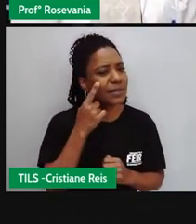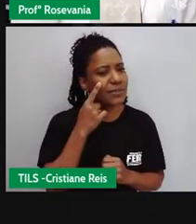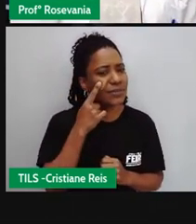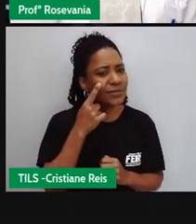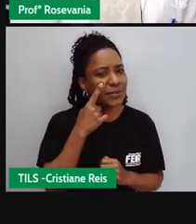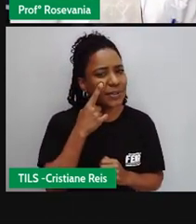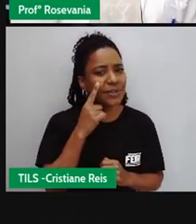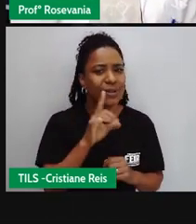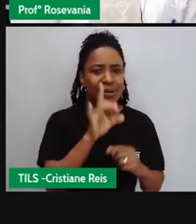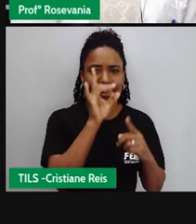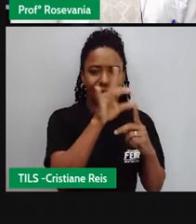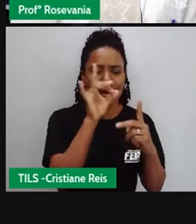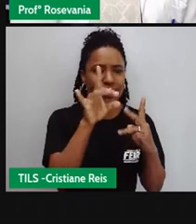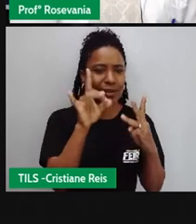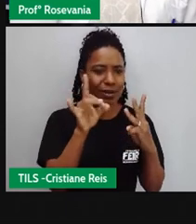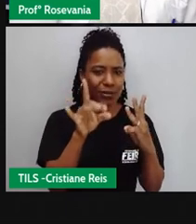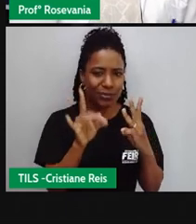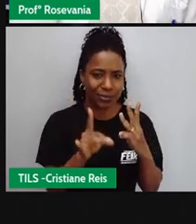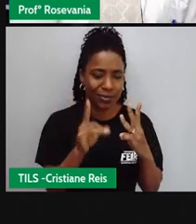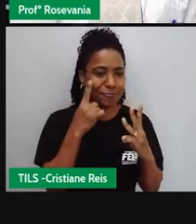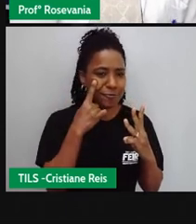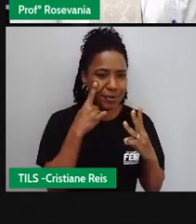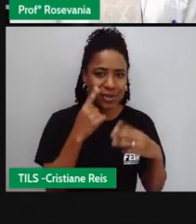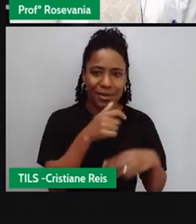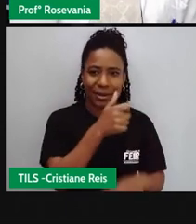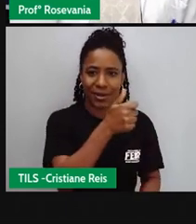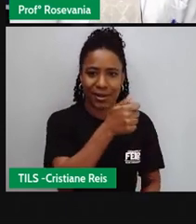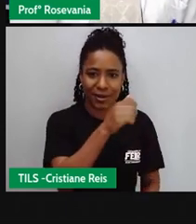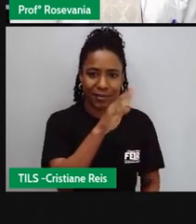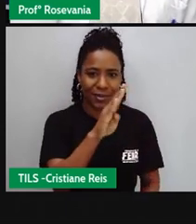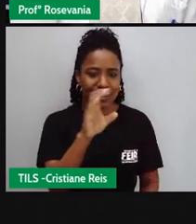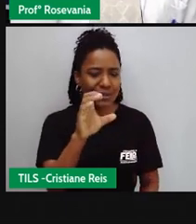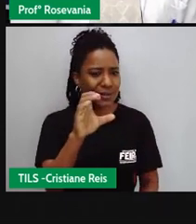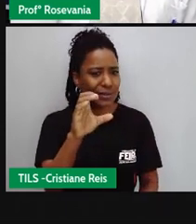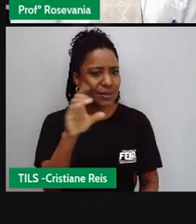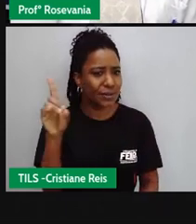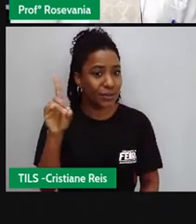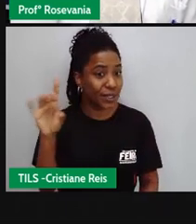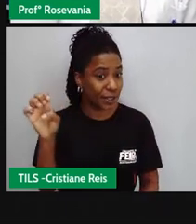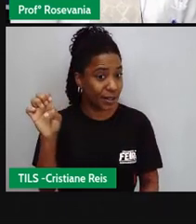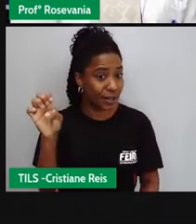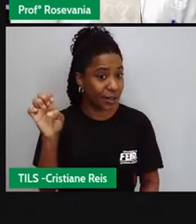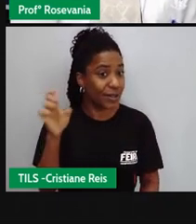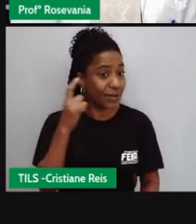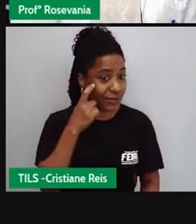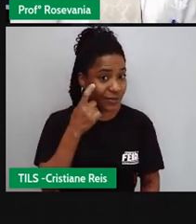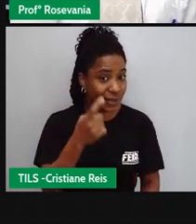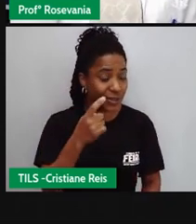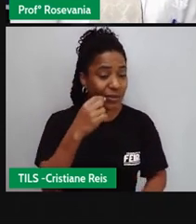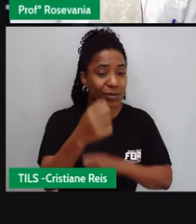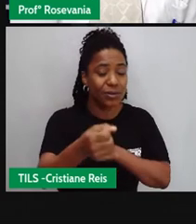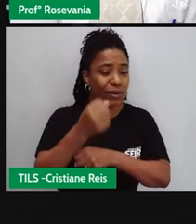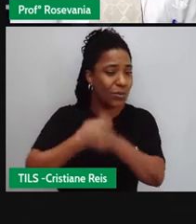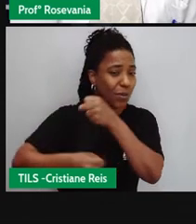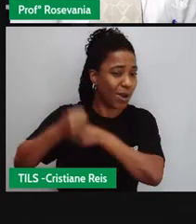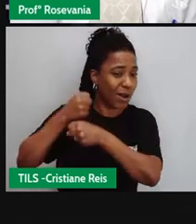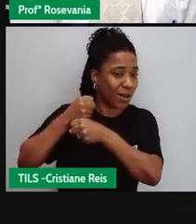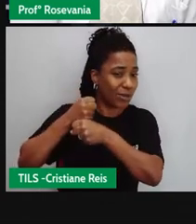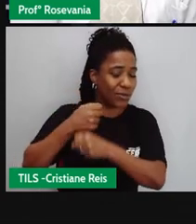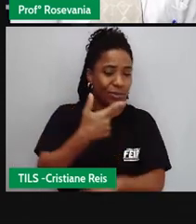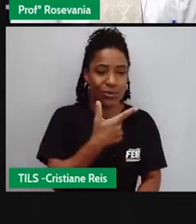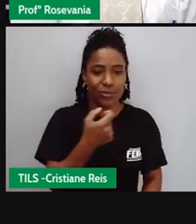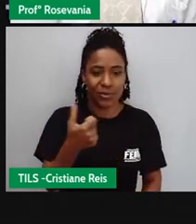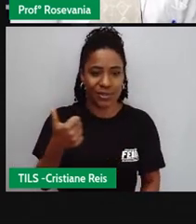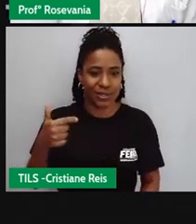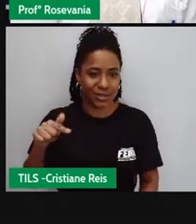tipo e por classe a gente percebe que lá em 2017 todo mundo